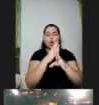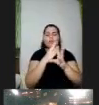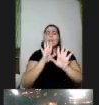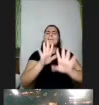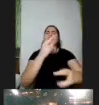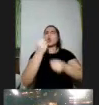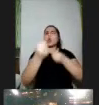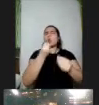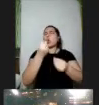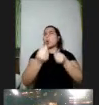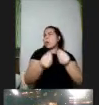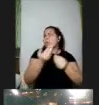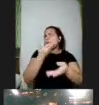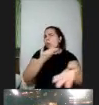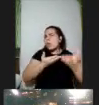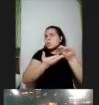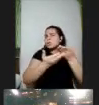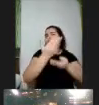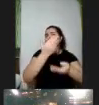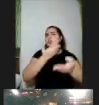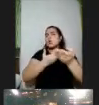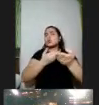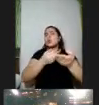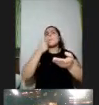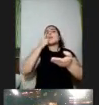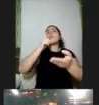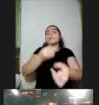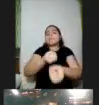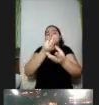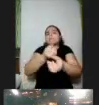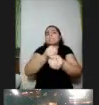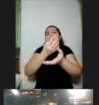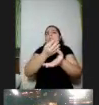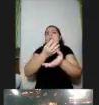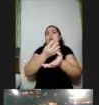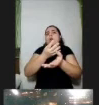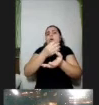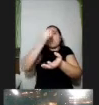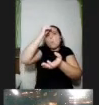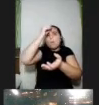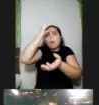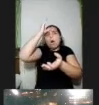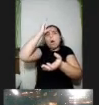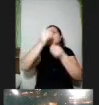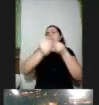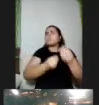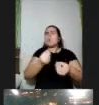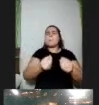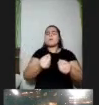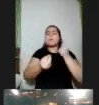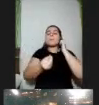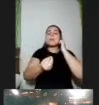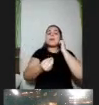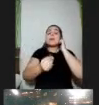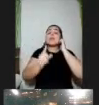me relaciono com essa informação para produzir conhecimento a partir dela então essa é a rede que a gente chama